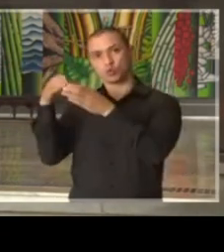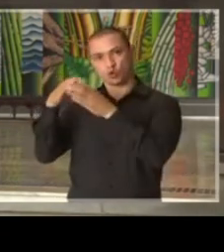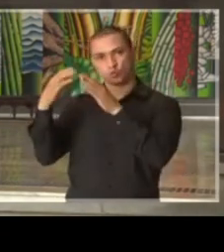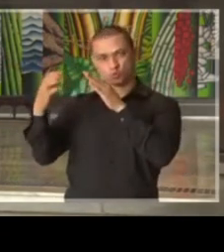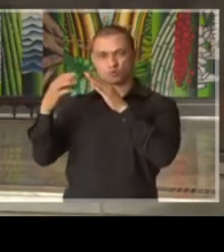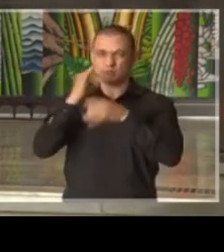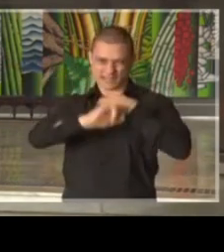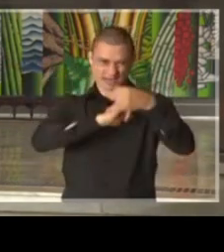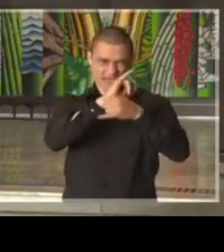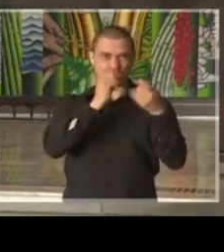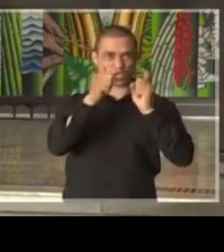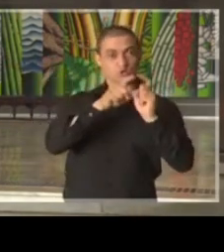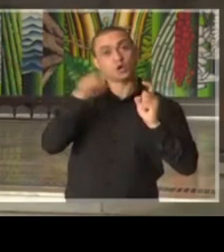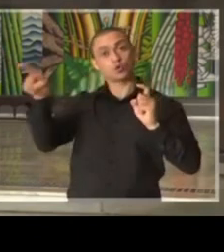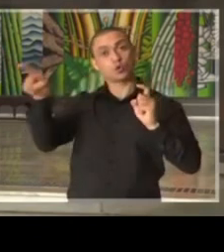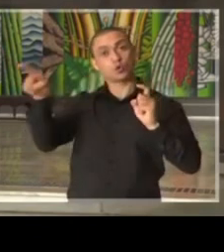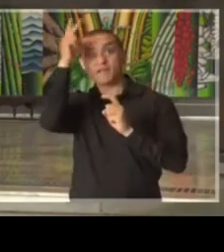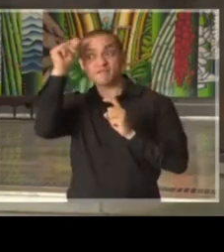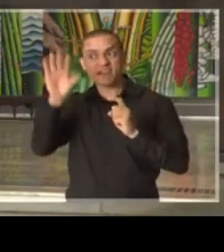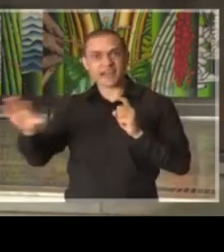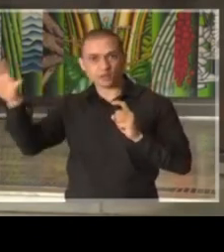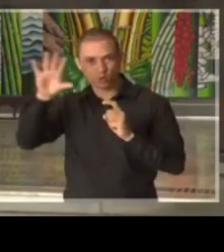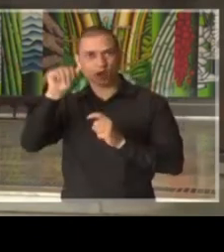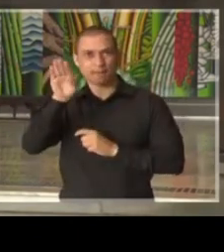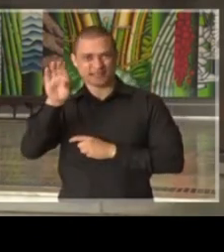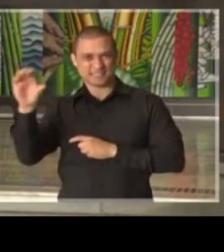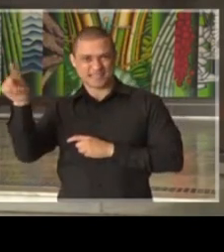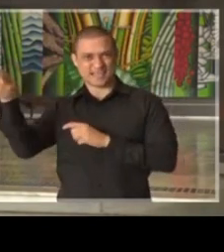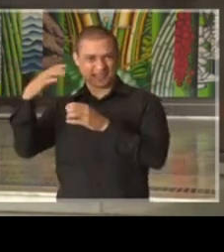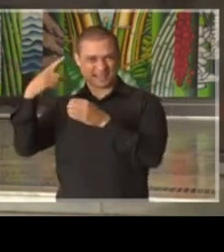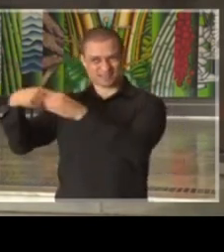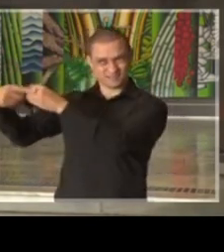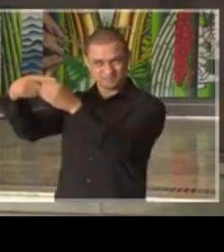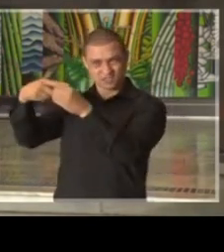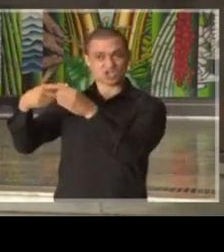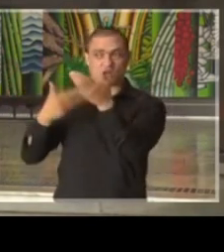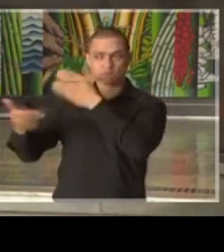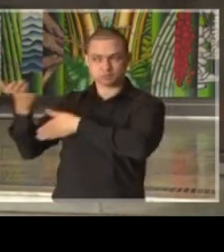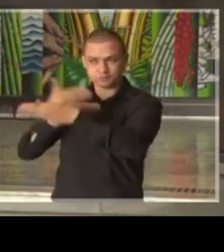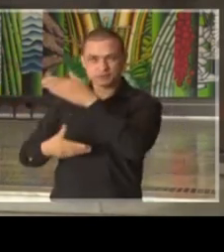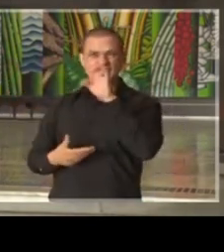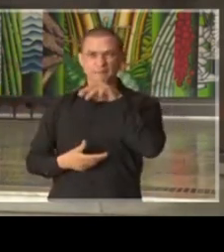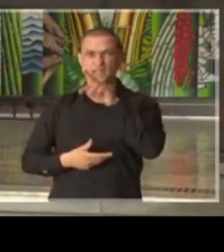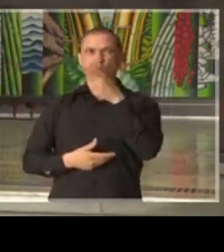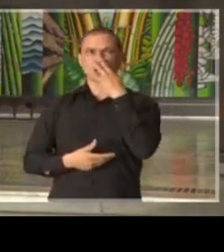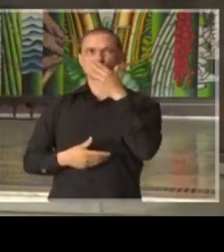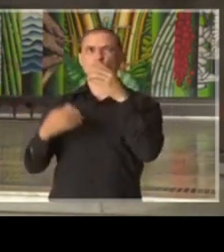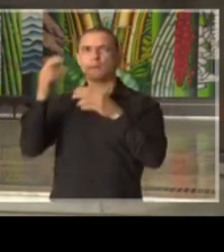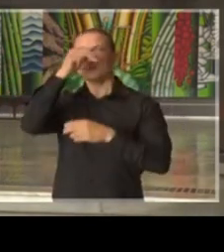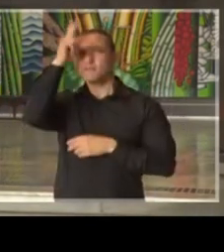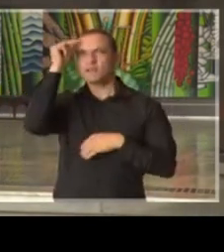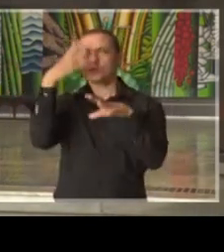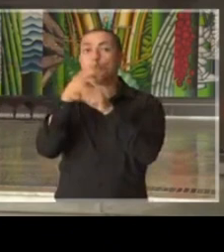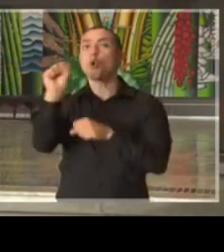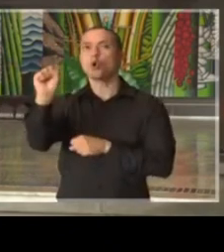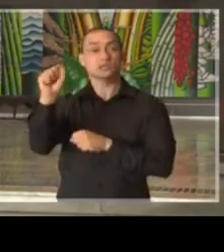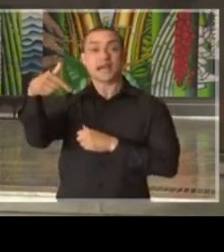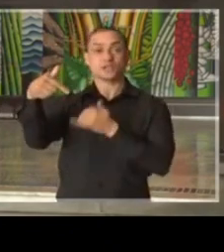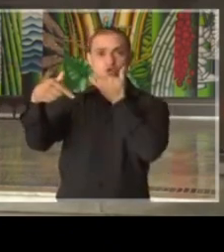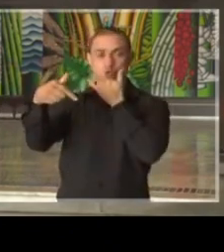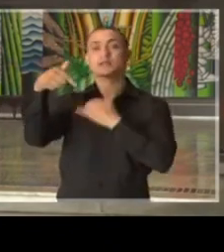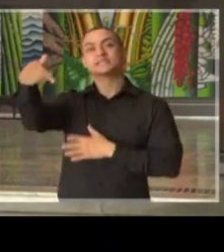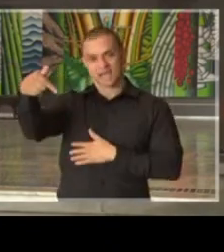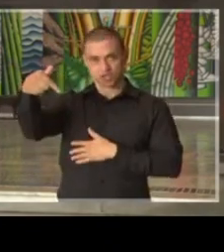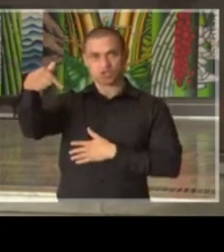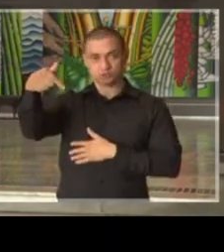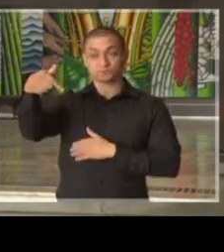virtual, com todos os prefeitos do GRC, do consórcio, se eu não estou enganado, são oito prefeitos, se eu não me engano, sete, sete